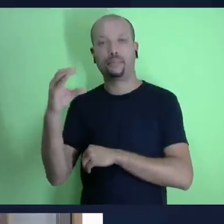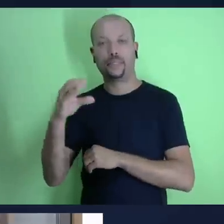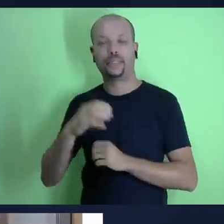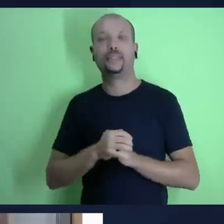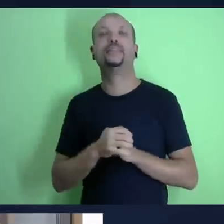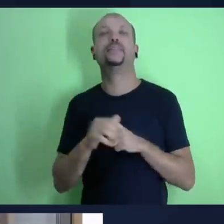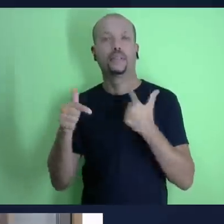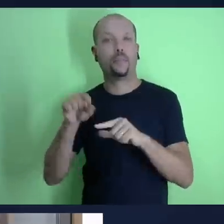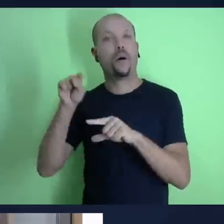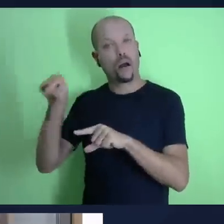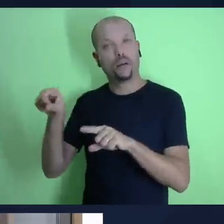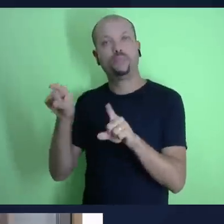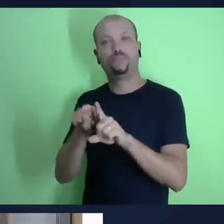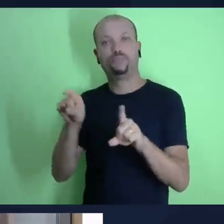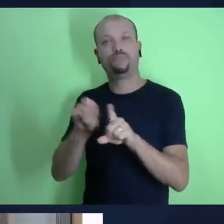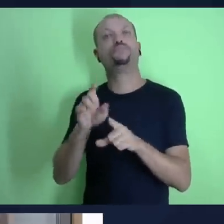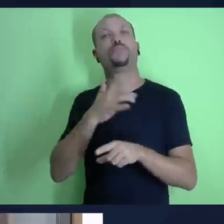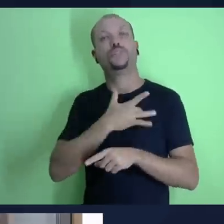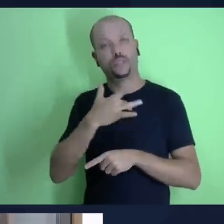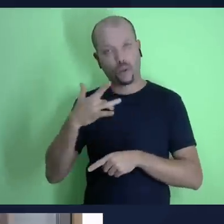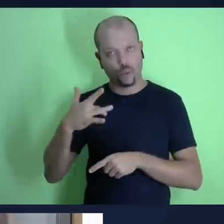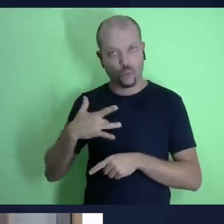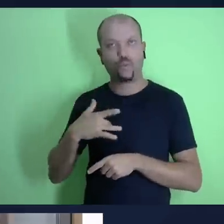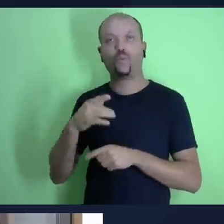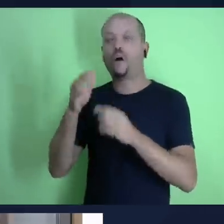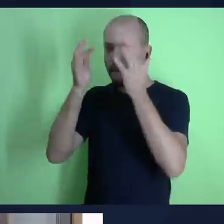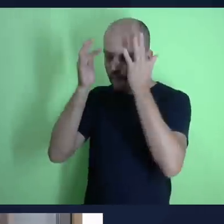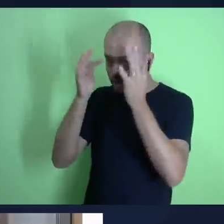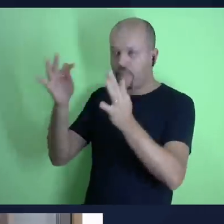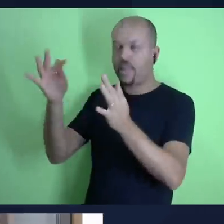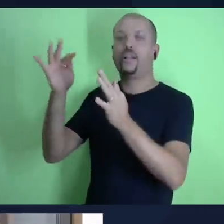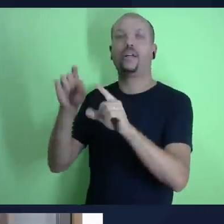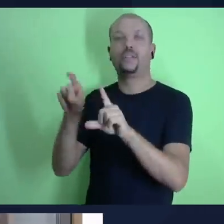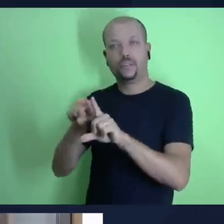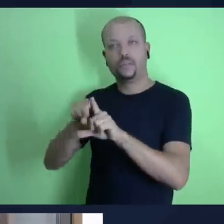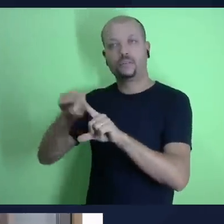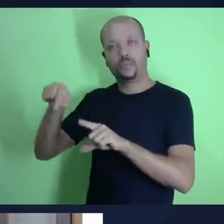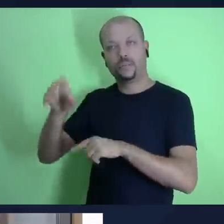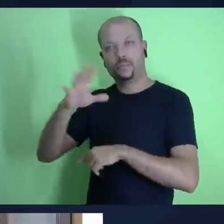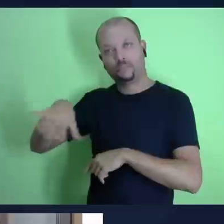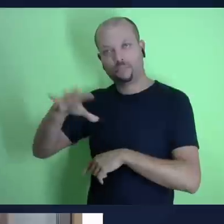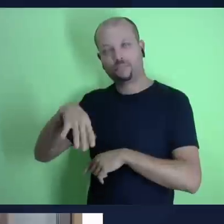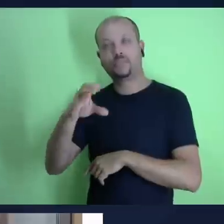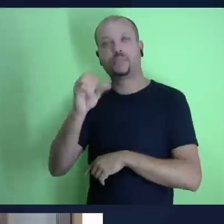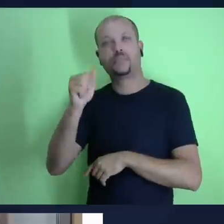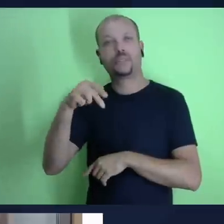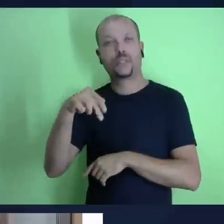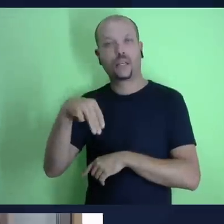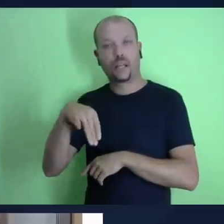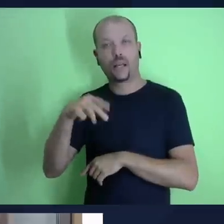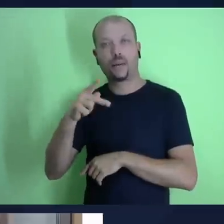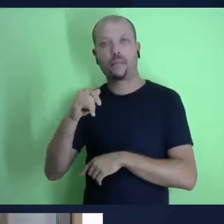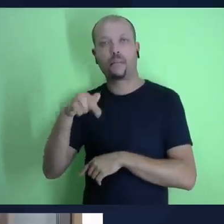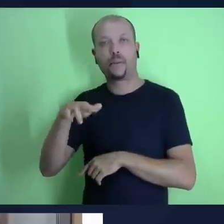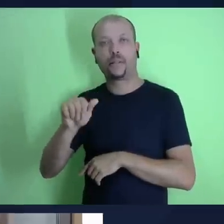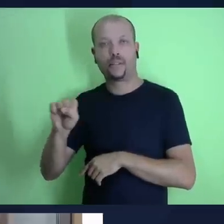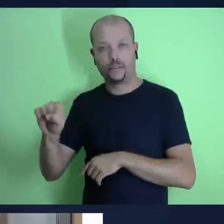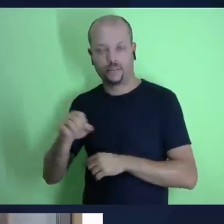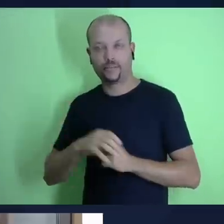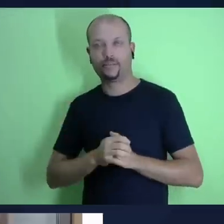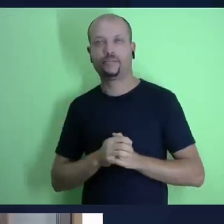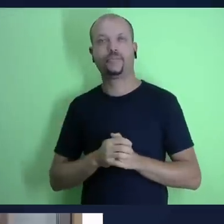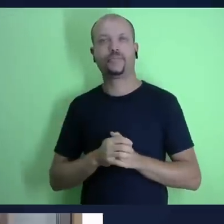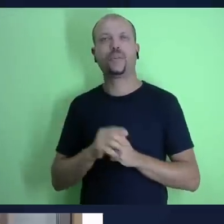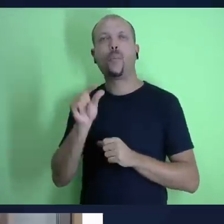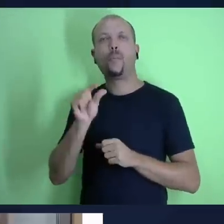para a região aqui de Campinas onde desempenhou o mesmo papel na área da saúde fidelidade mordomia aqui na região central de